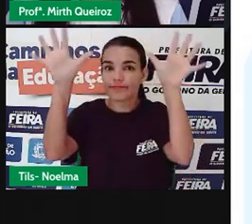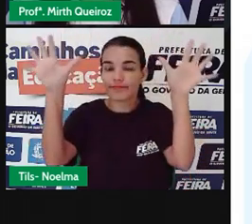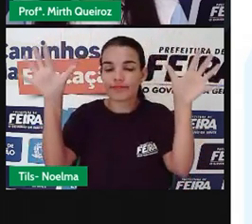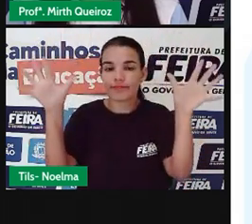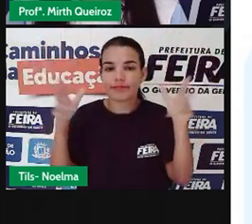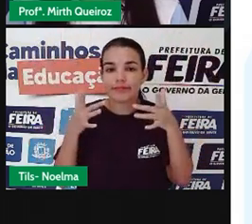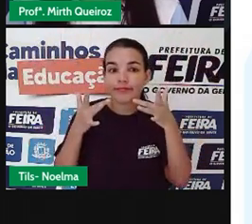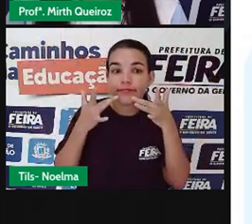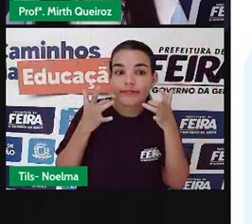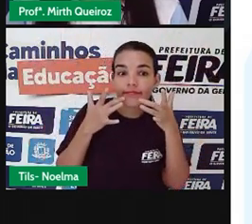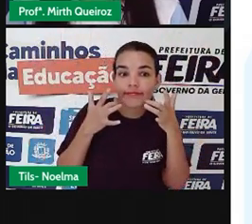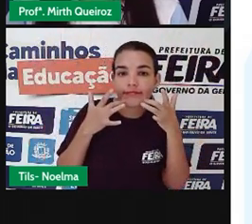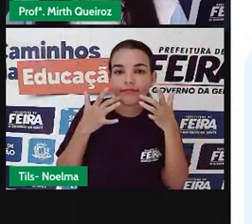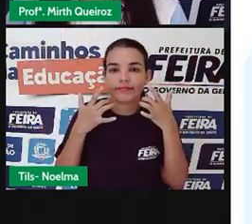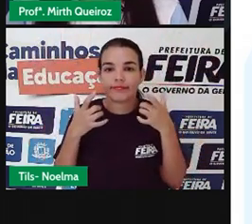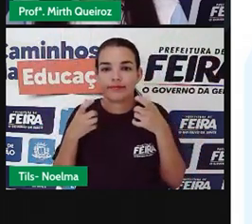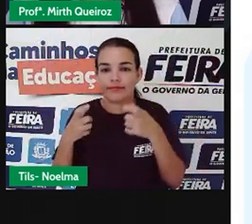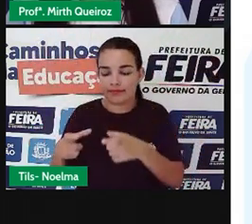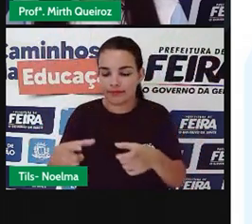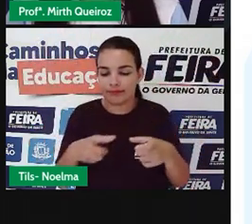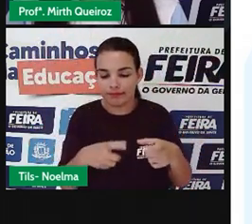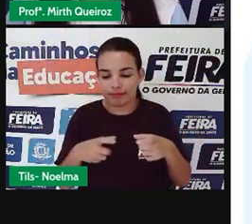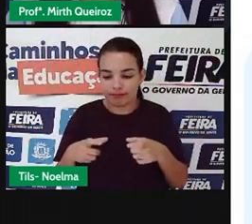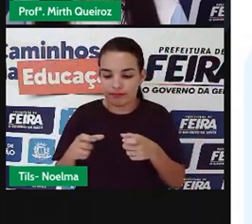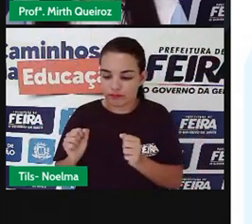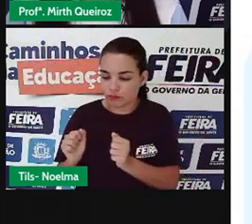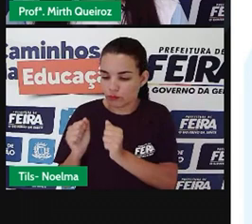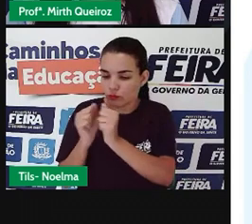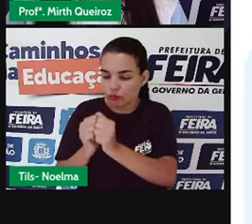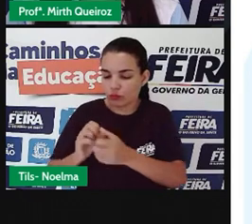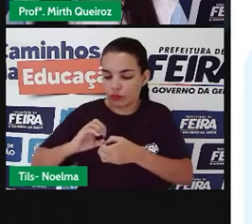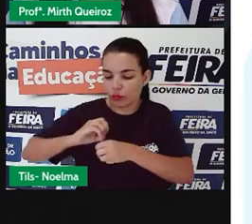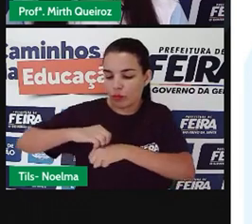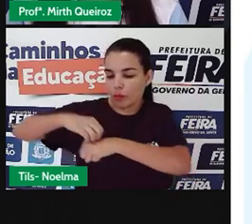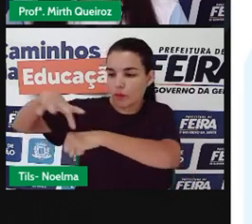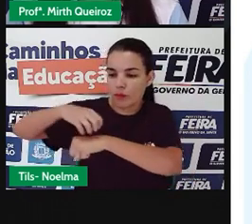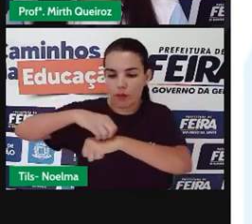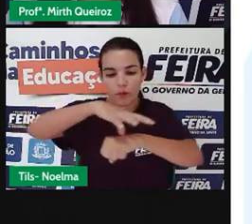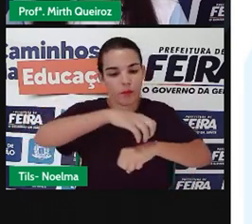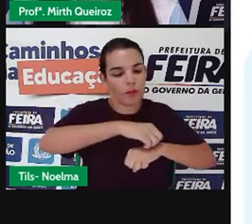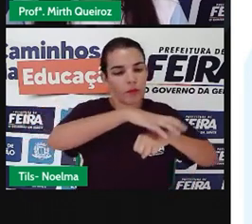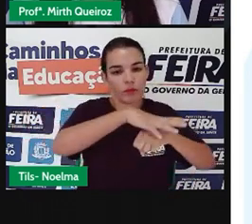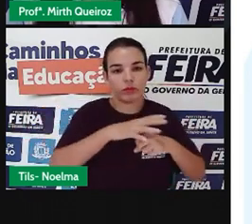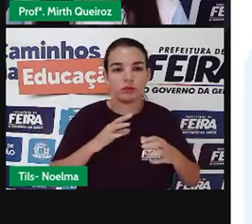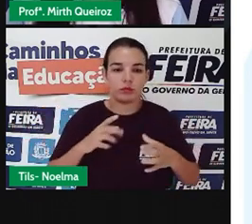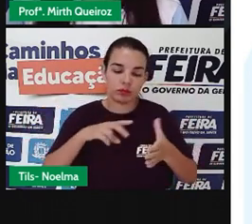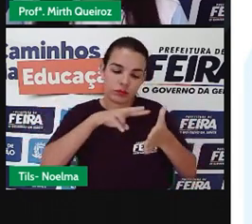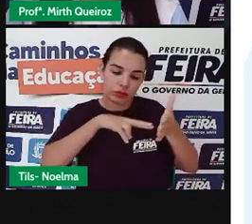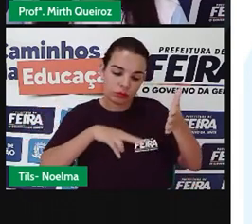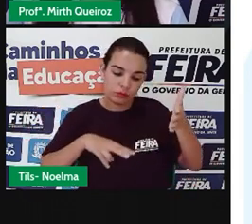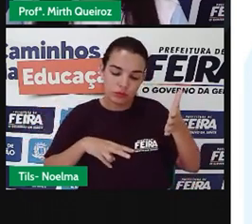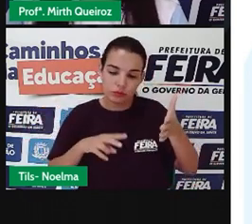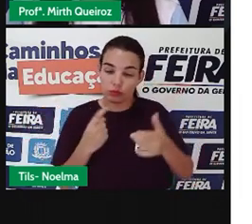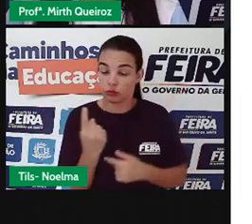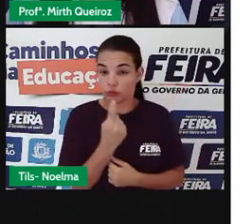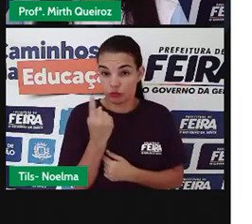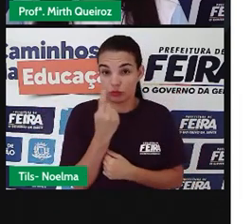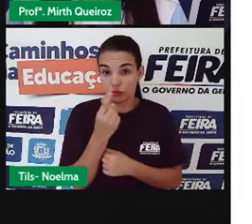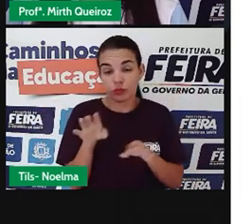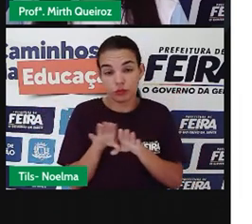espaço de compartilhar leituras, com práticas de leitura individual e coletiva.